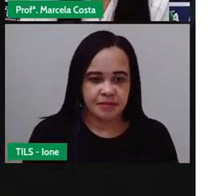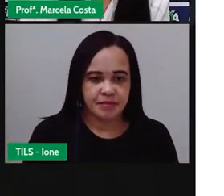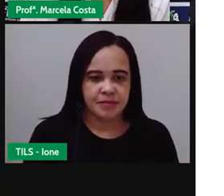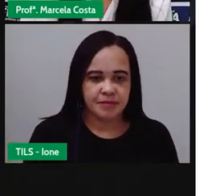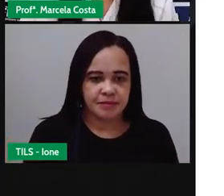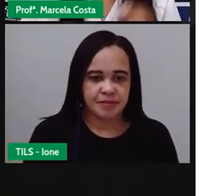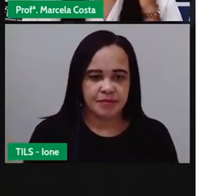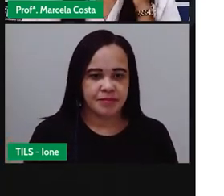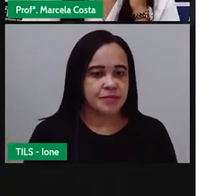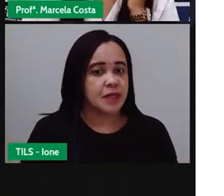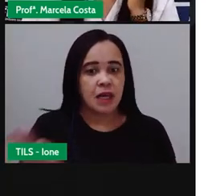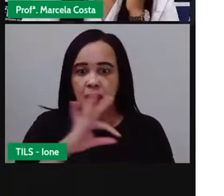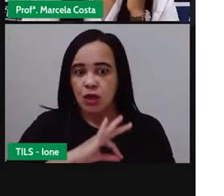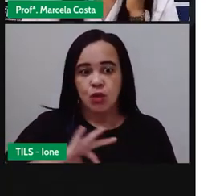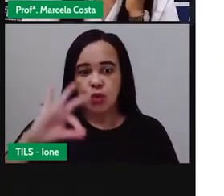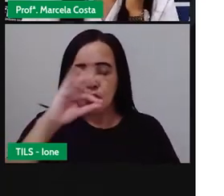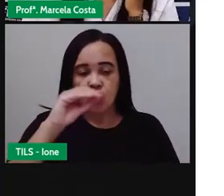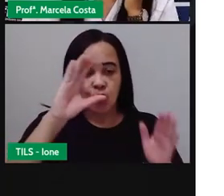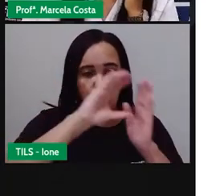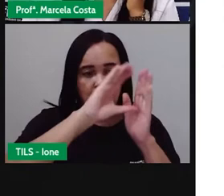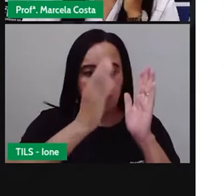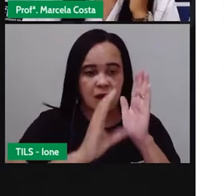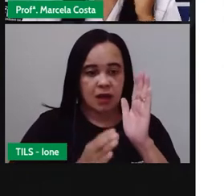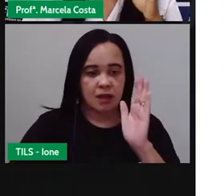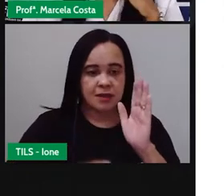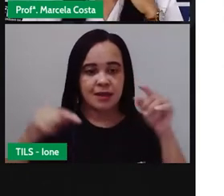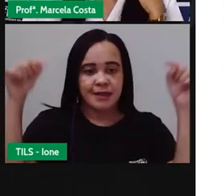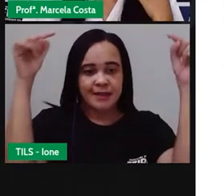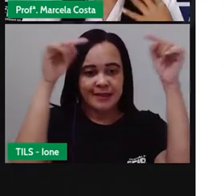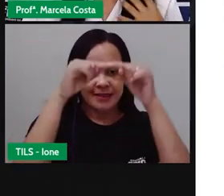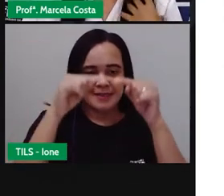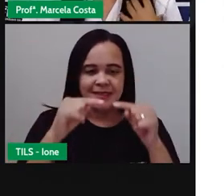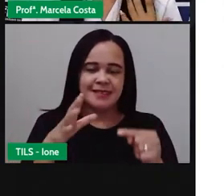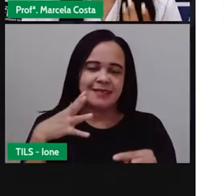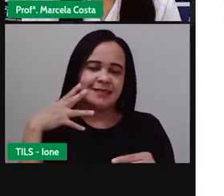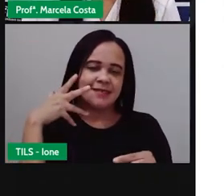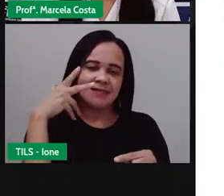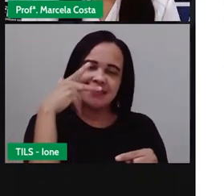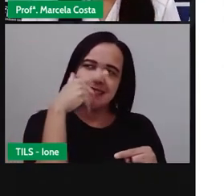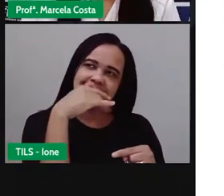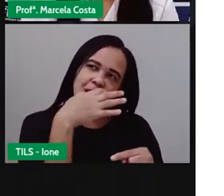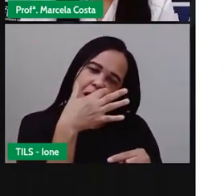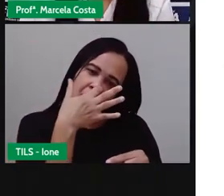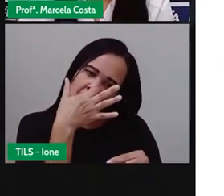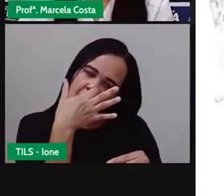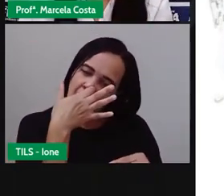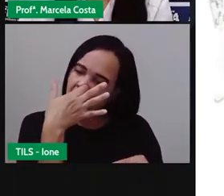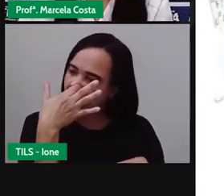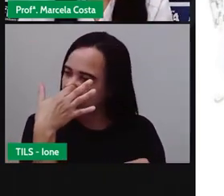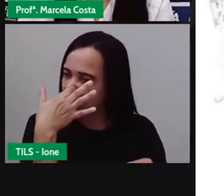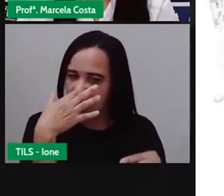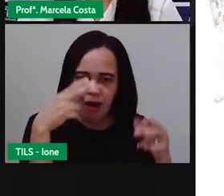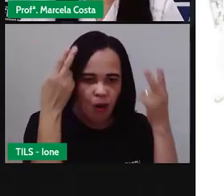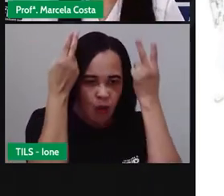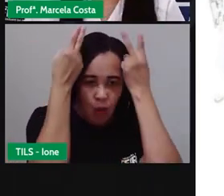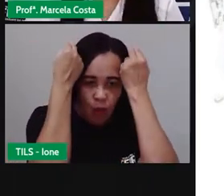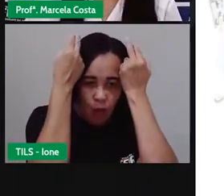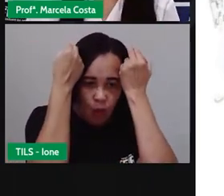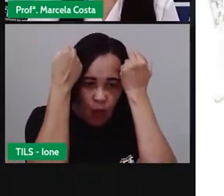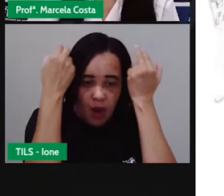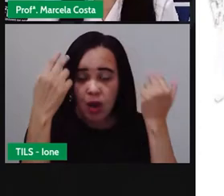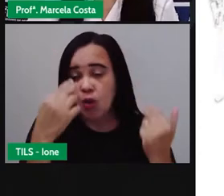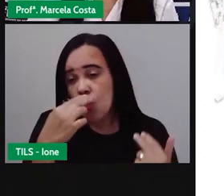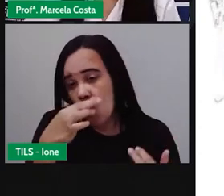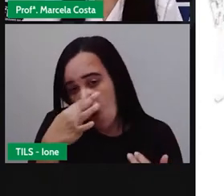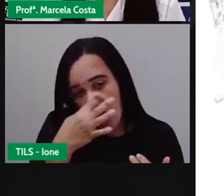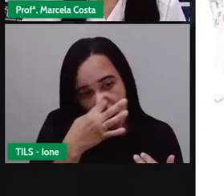Todas essas características que faziam ela ser linda e admirada pelo coelhinho. Agora, vamos